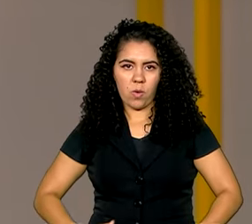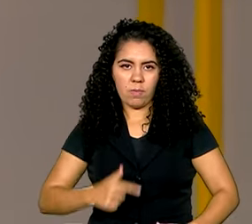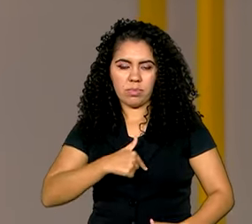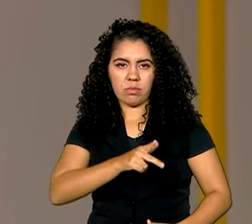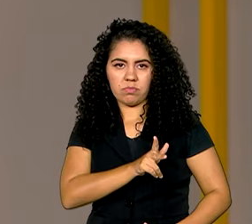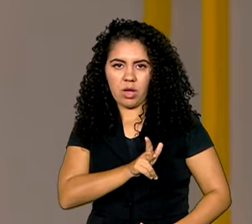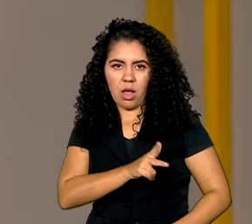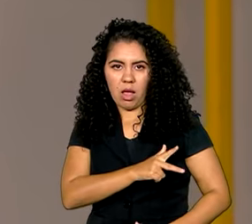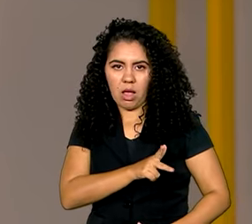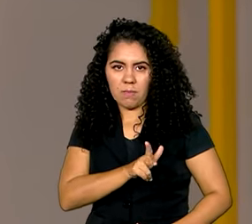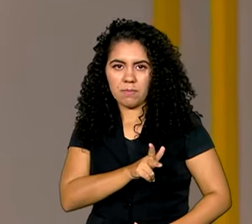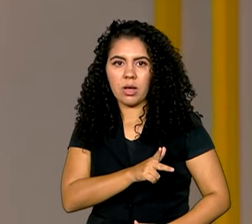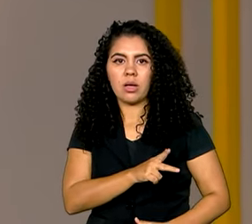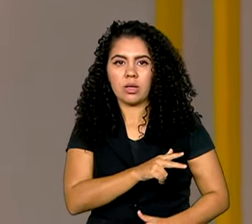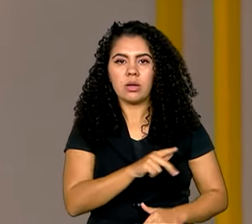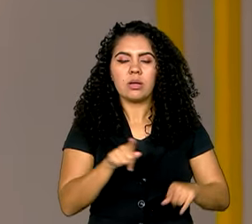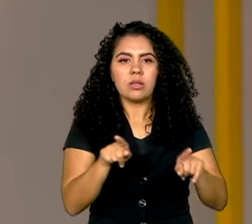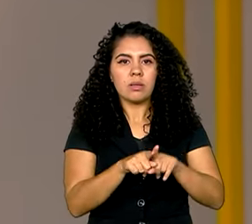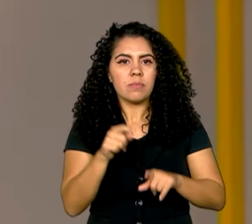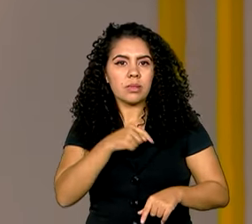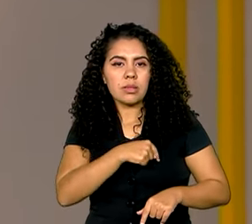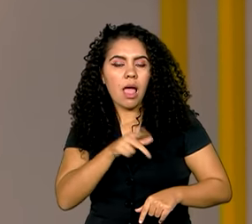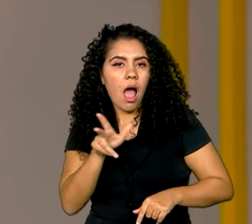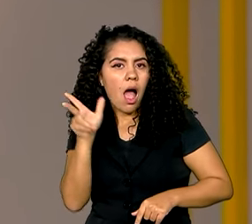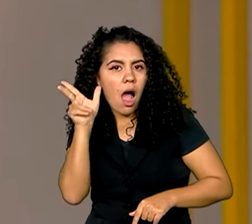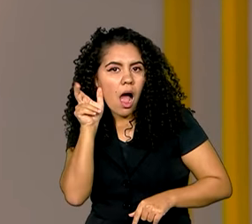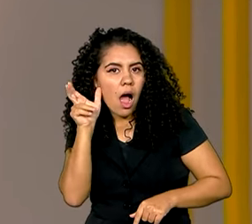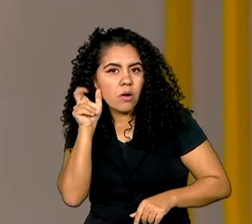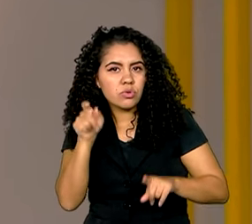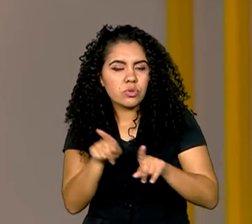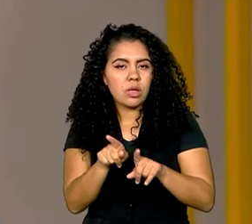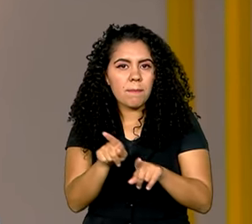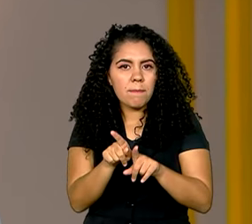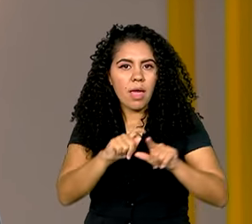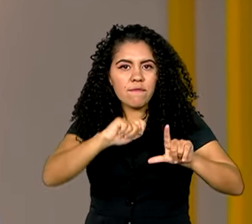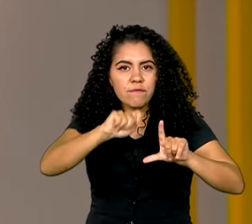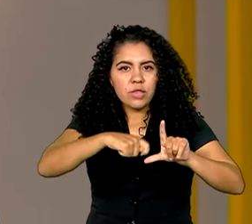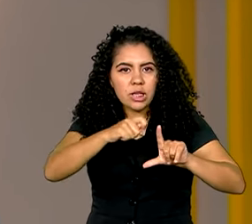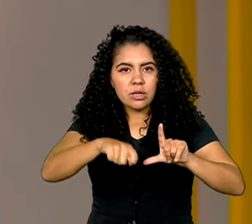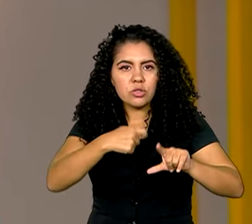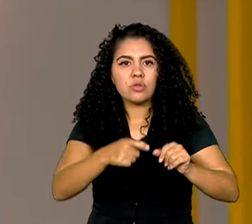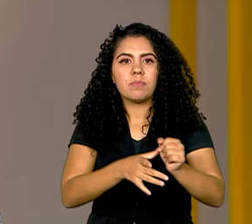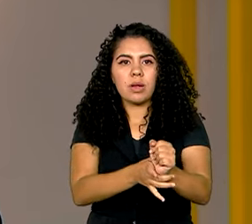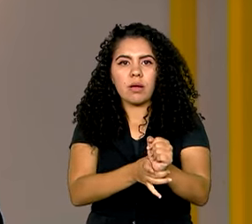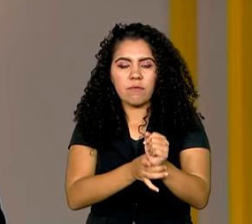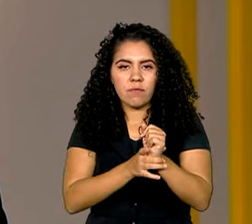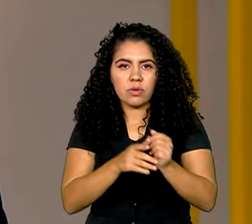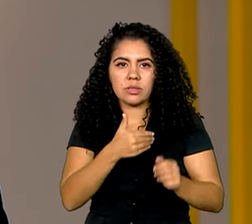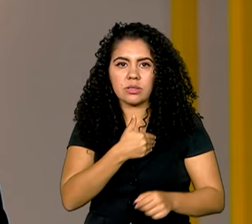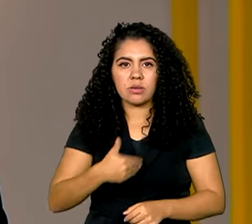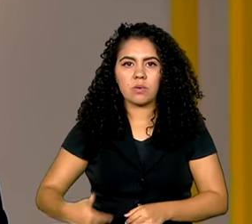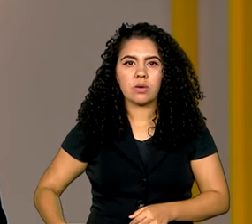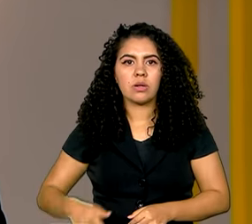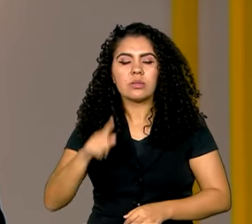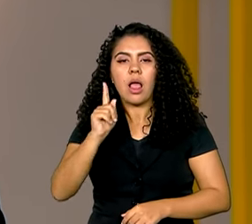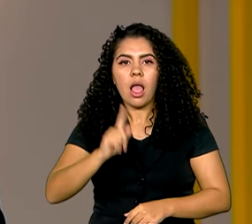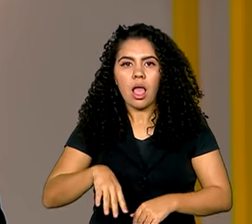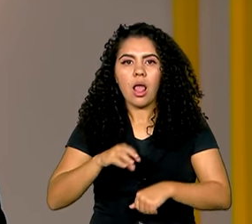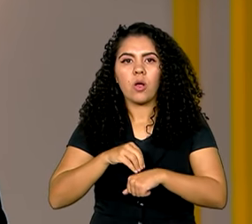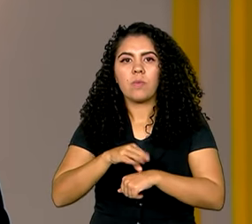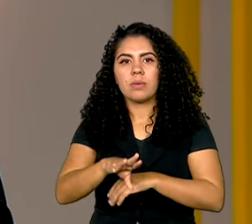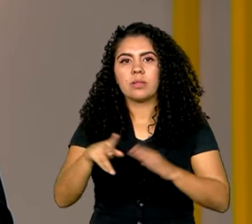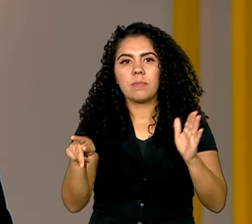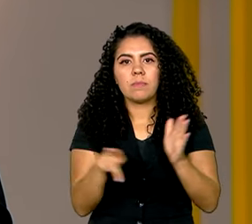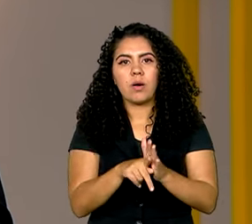uso do monitoramento de áudio e vídeo para a força de segurança foi recomendado no relatório do Conselho